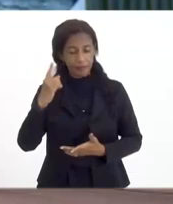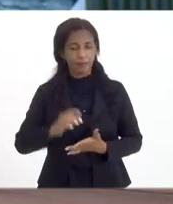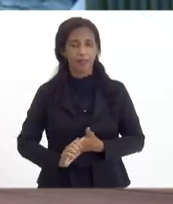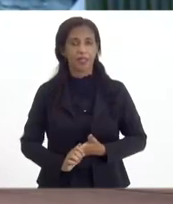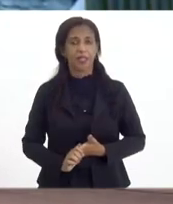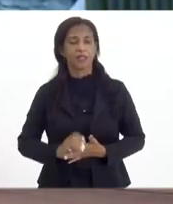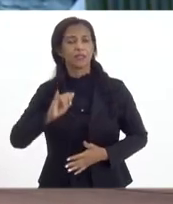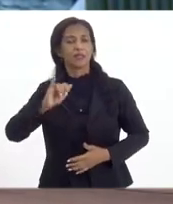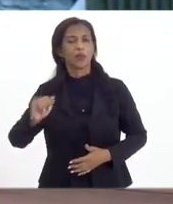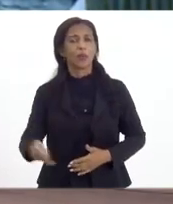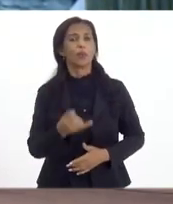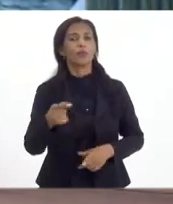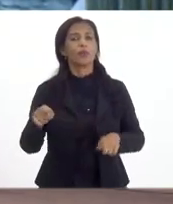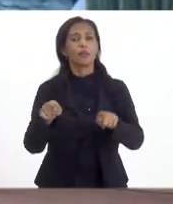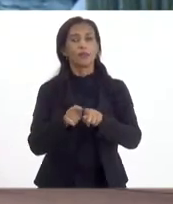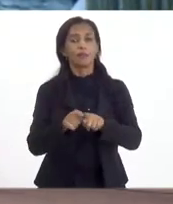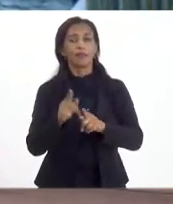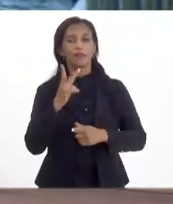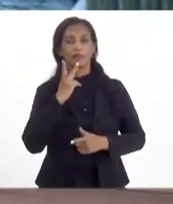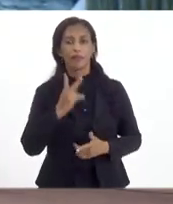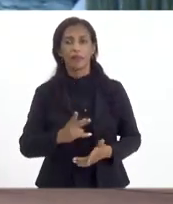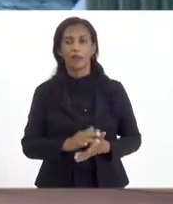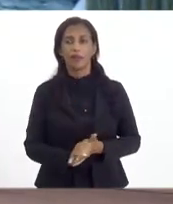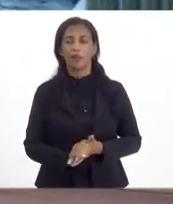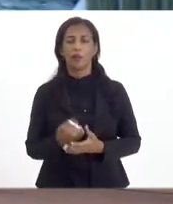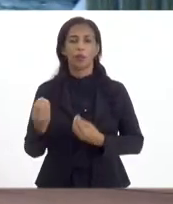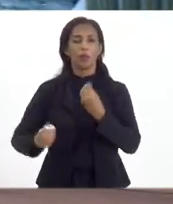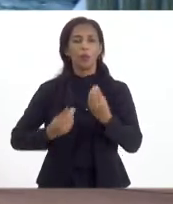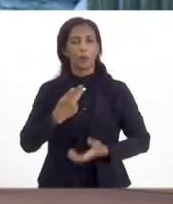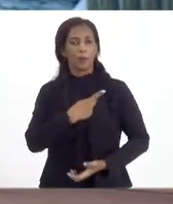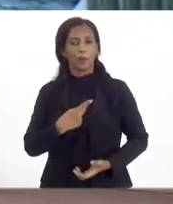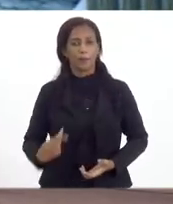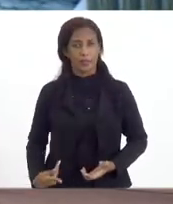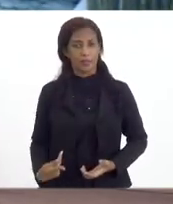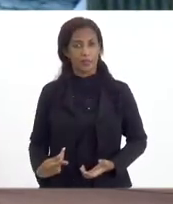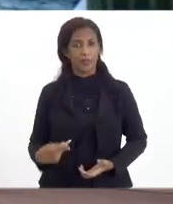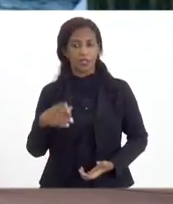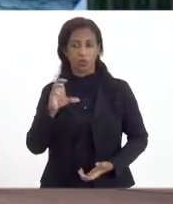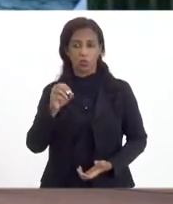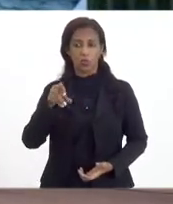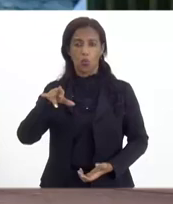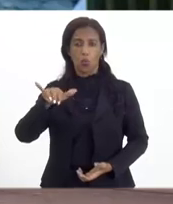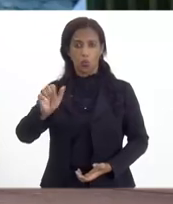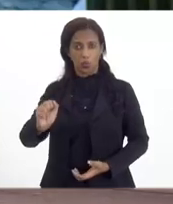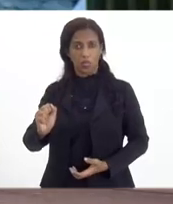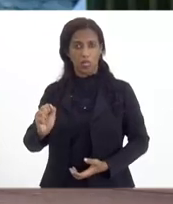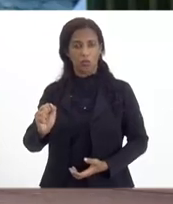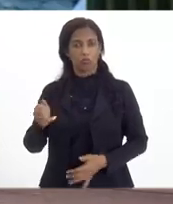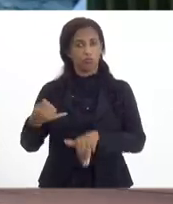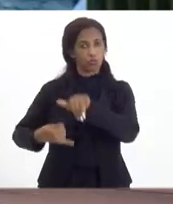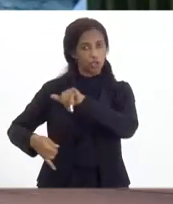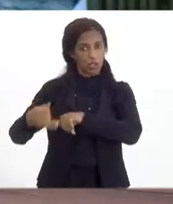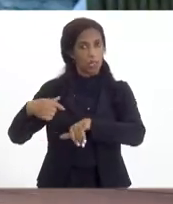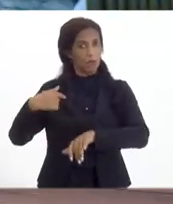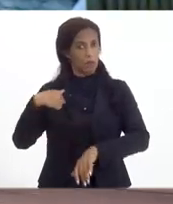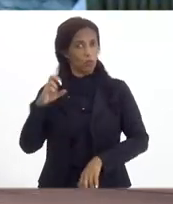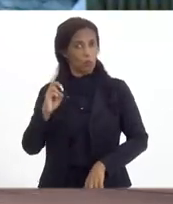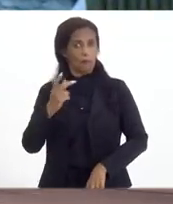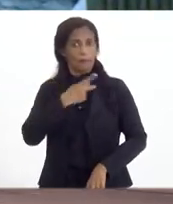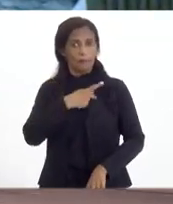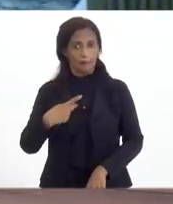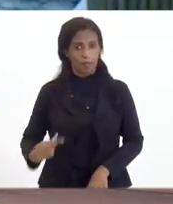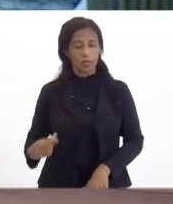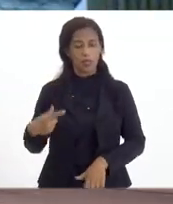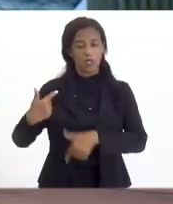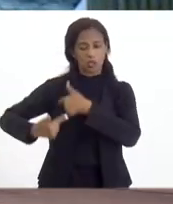e nessa oportunidade também falo, como presidente do Conselho Regional de Química, no qual também sou presidente e atuo